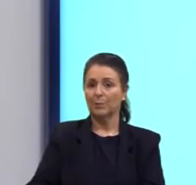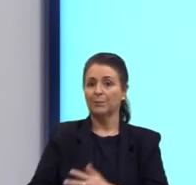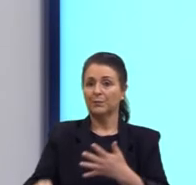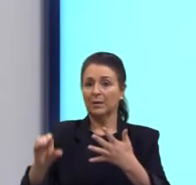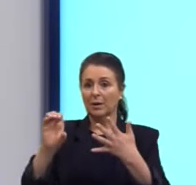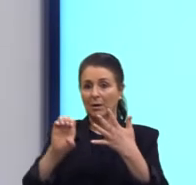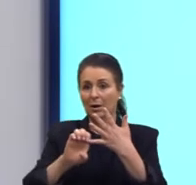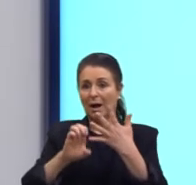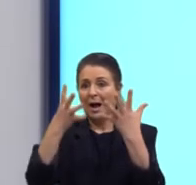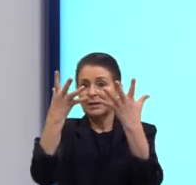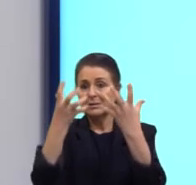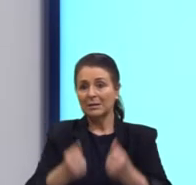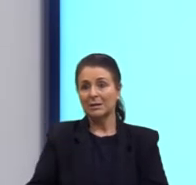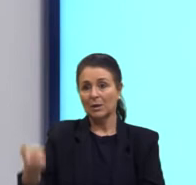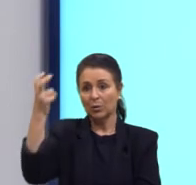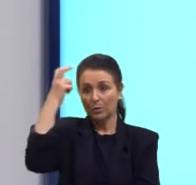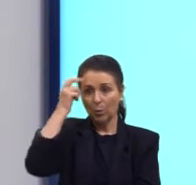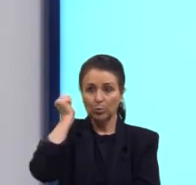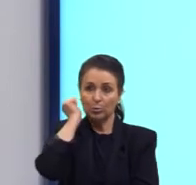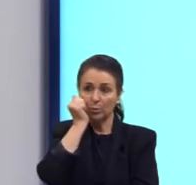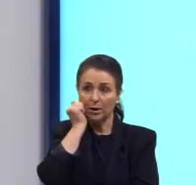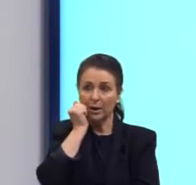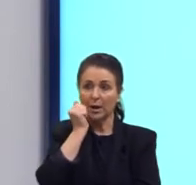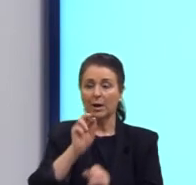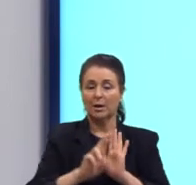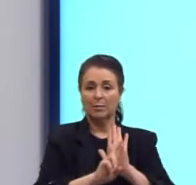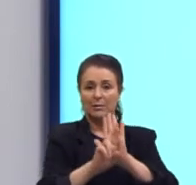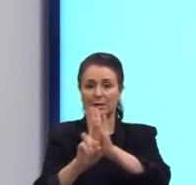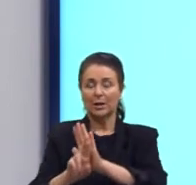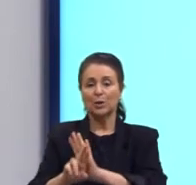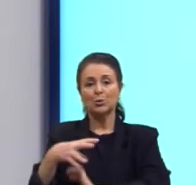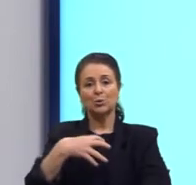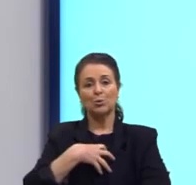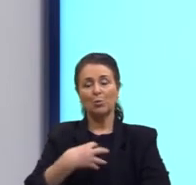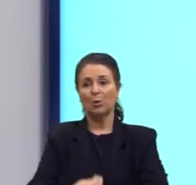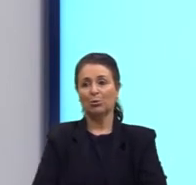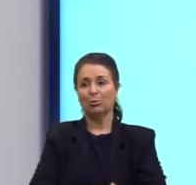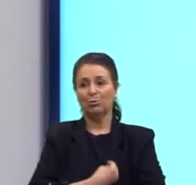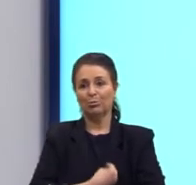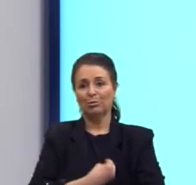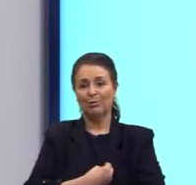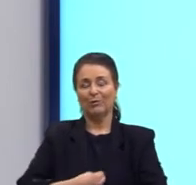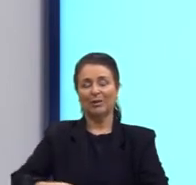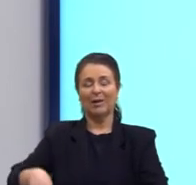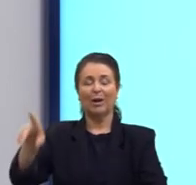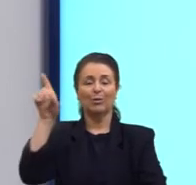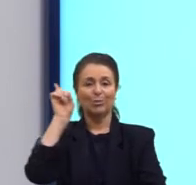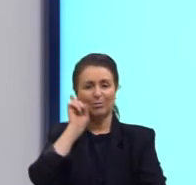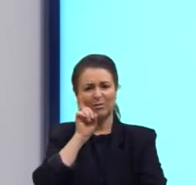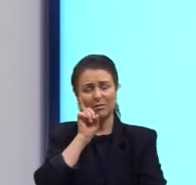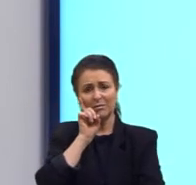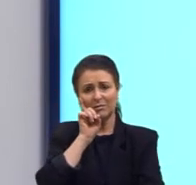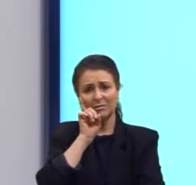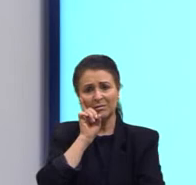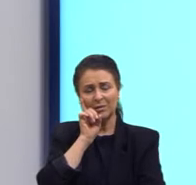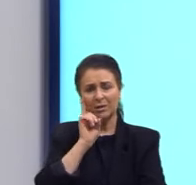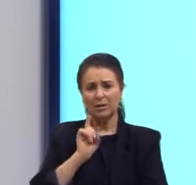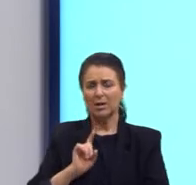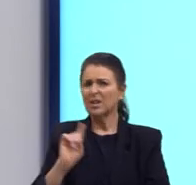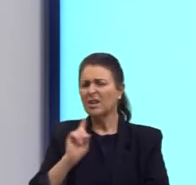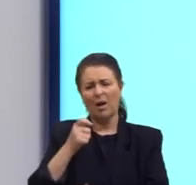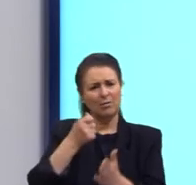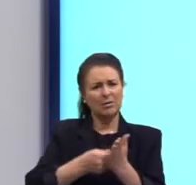A aceitação da cultura negra como representante do modo de vida americano. E eles não estavam